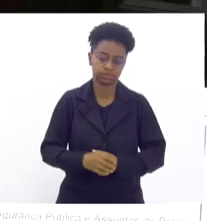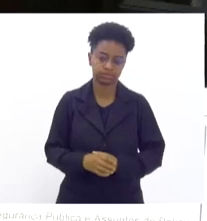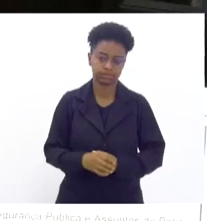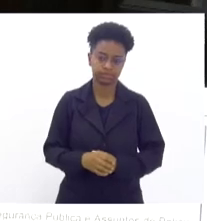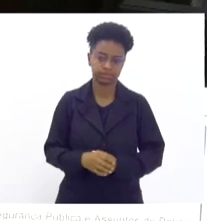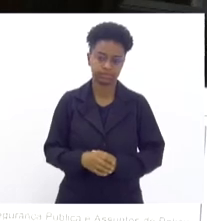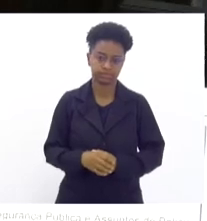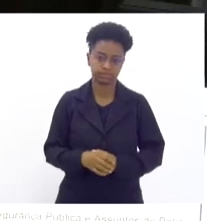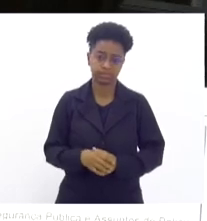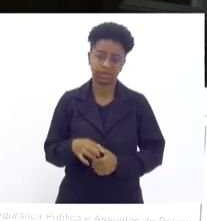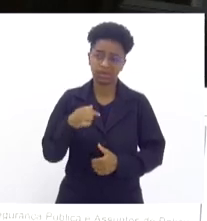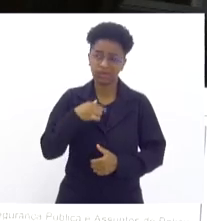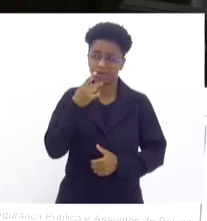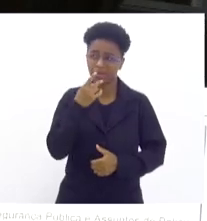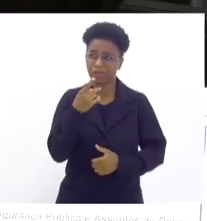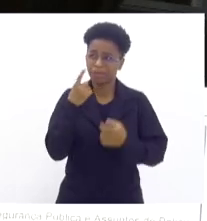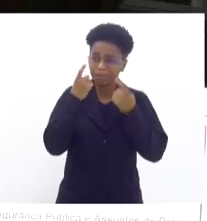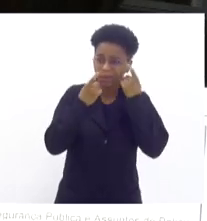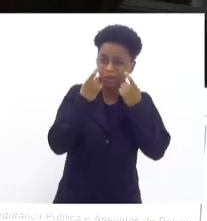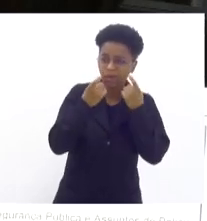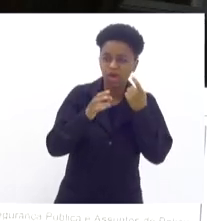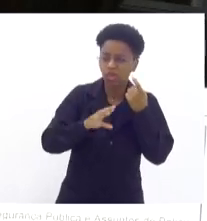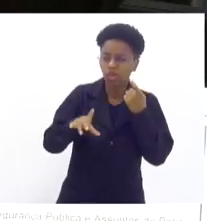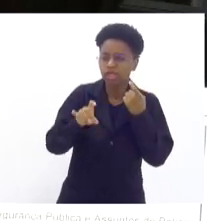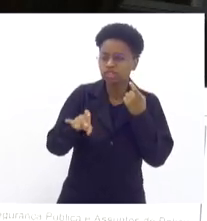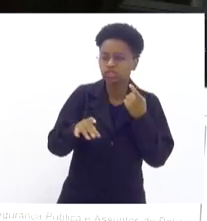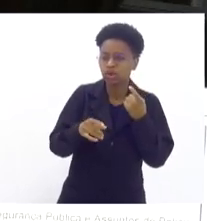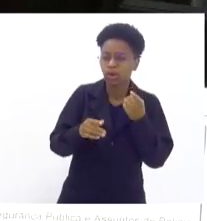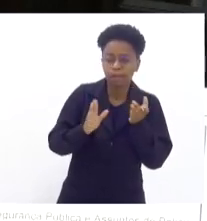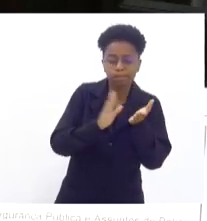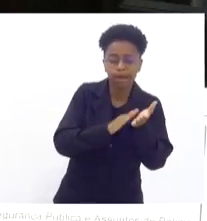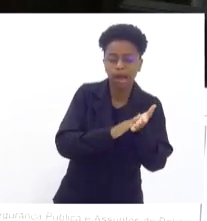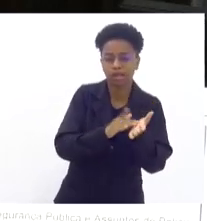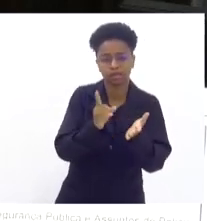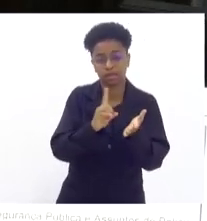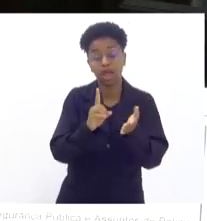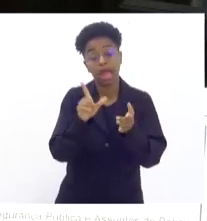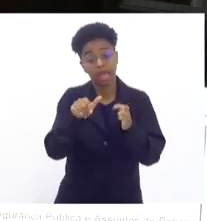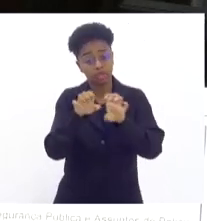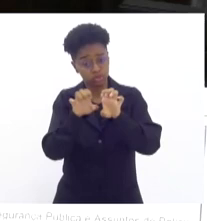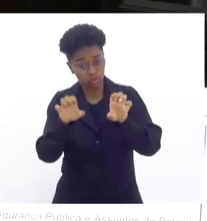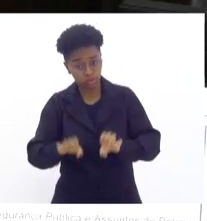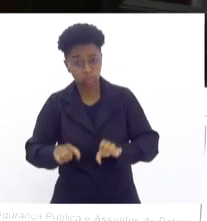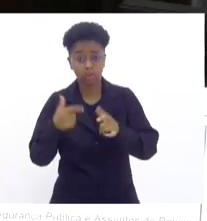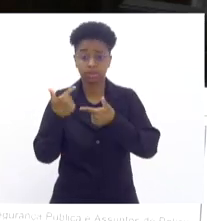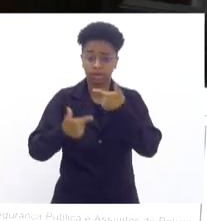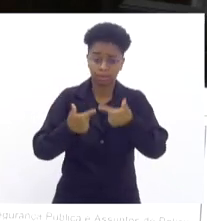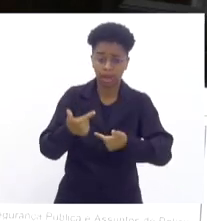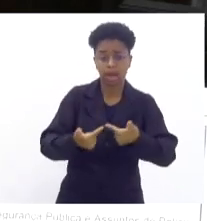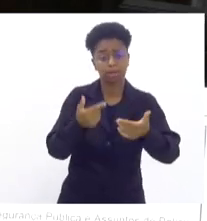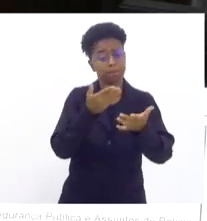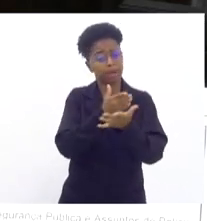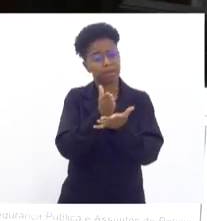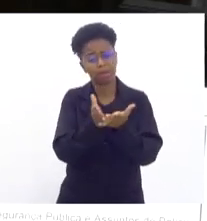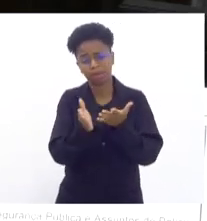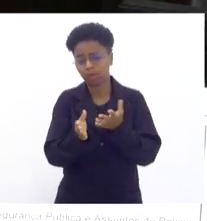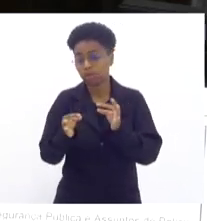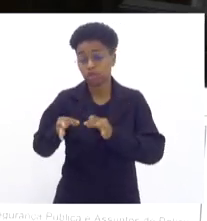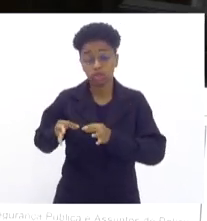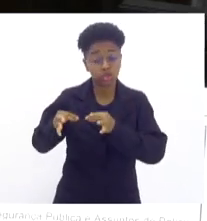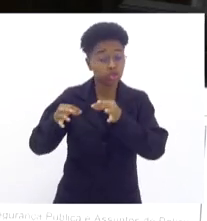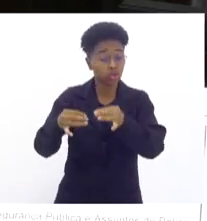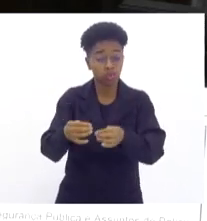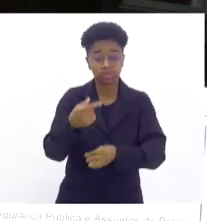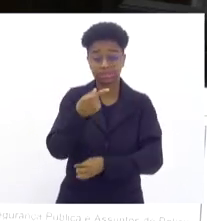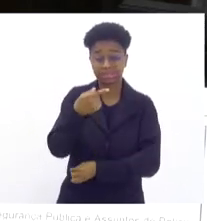eu digo uma preocupação não só de cobrança, de estruturação, de trabalho, em todos os sentidos, de todos os